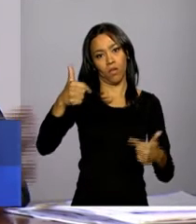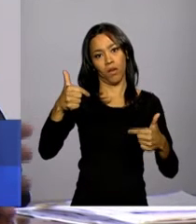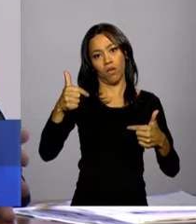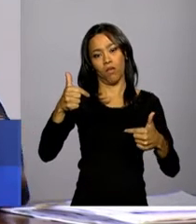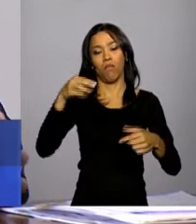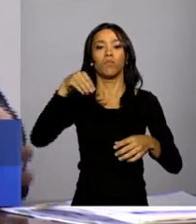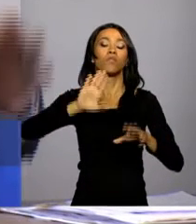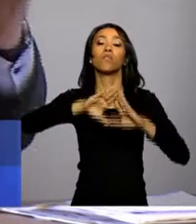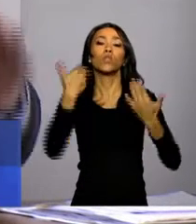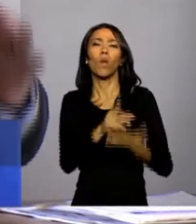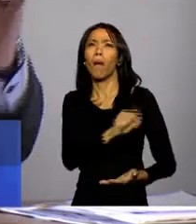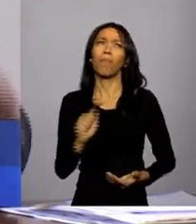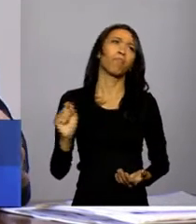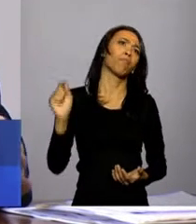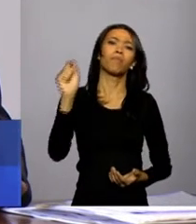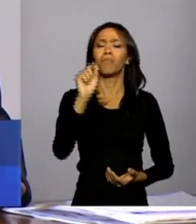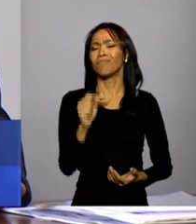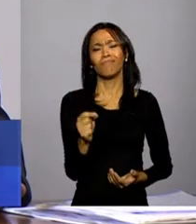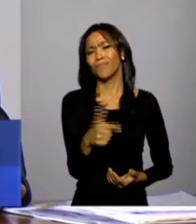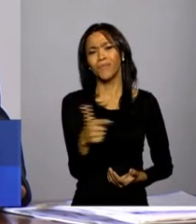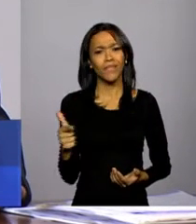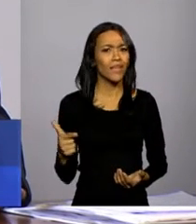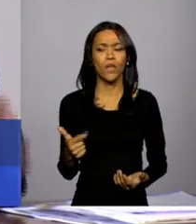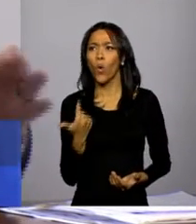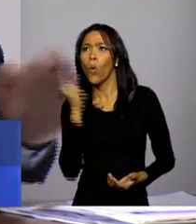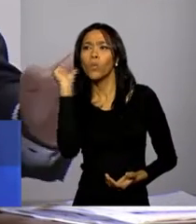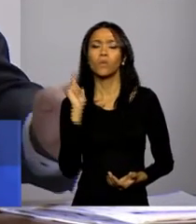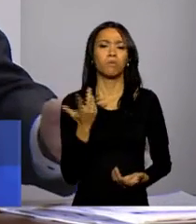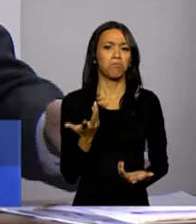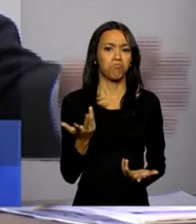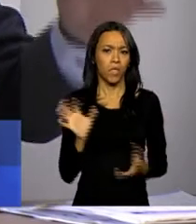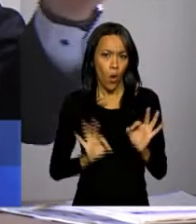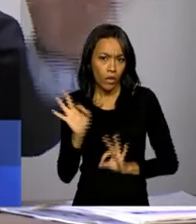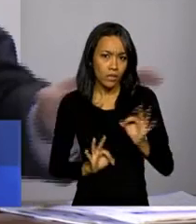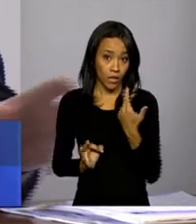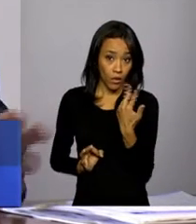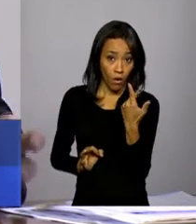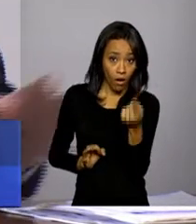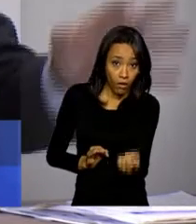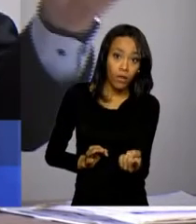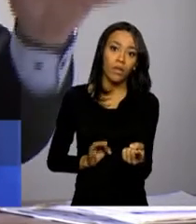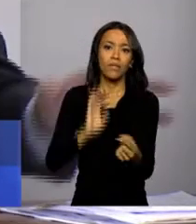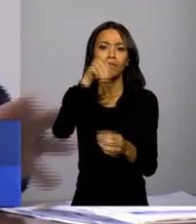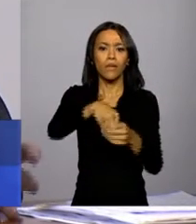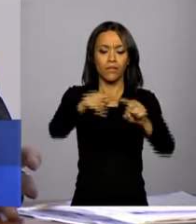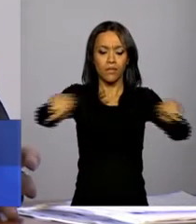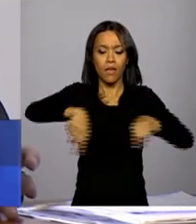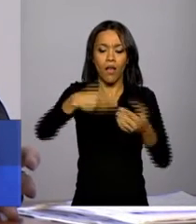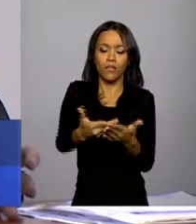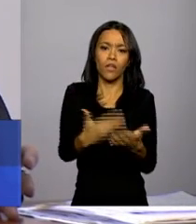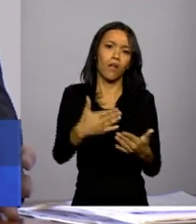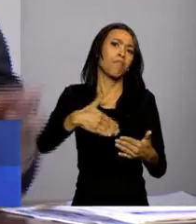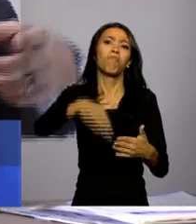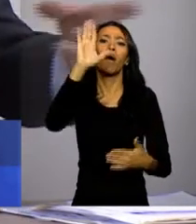60 milhões. Não há nenhuma estrutura na sociedade brasileira que esteja organizada por sala de aula, com mais de 200 mil